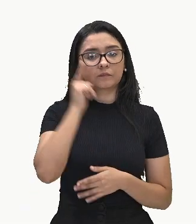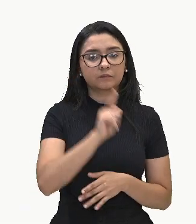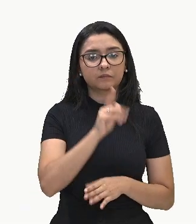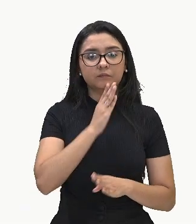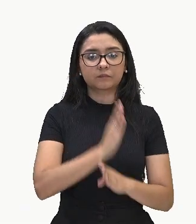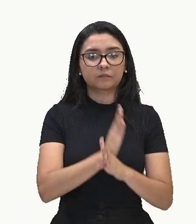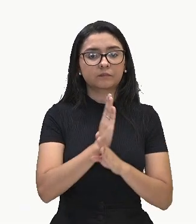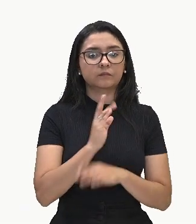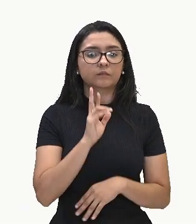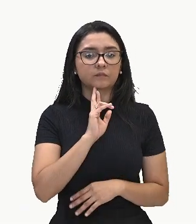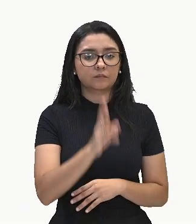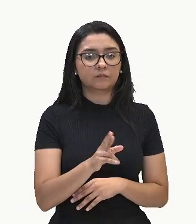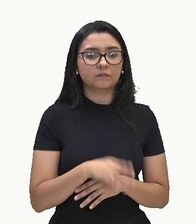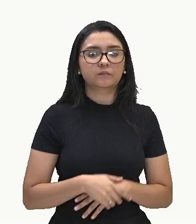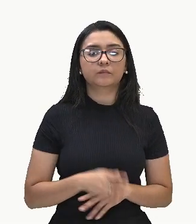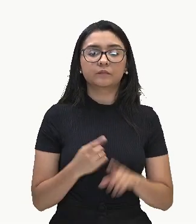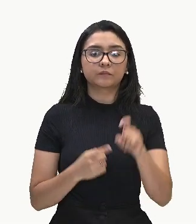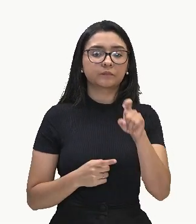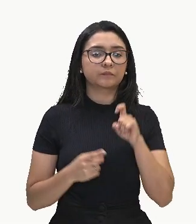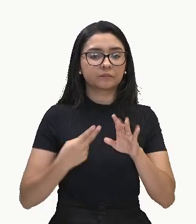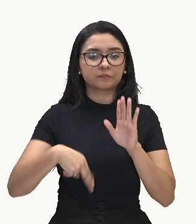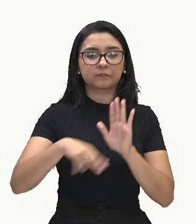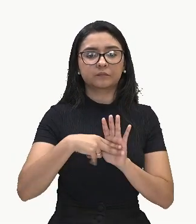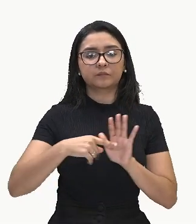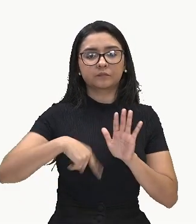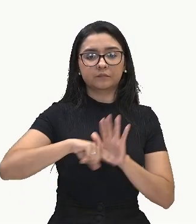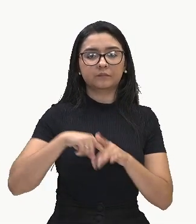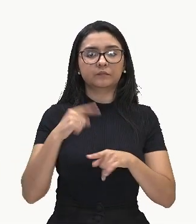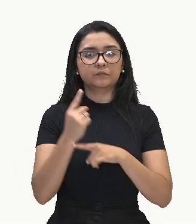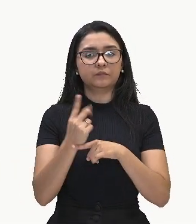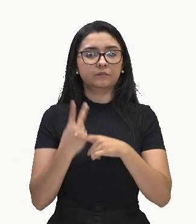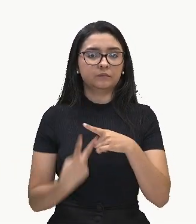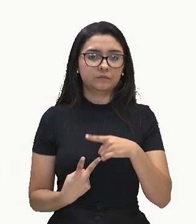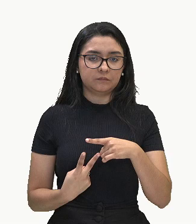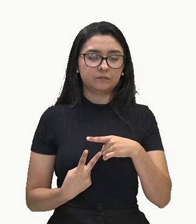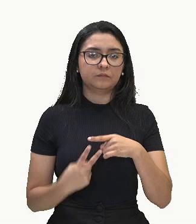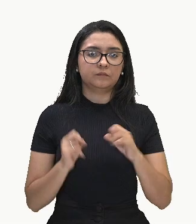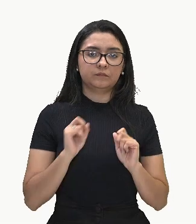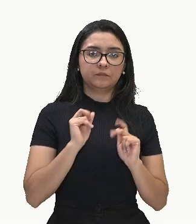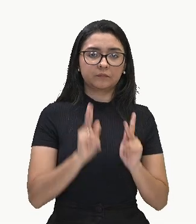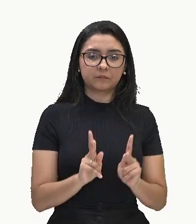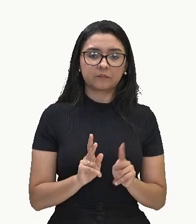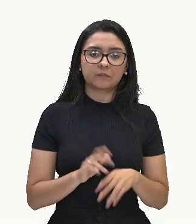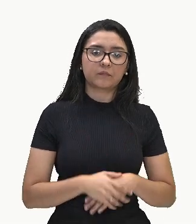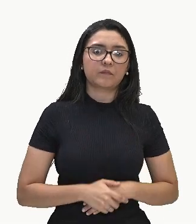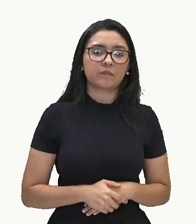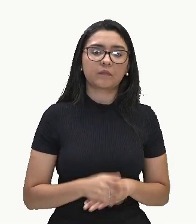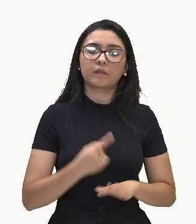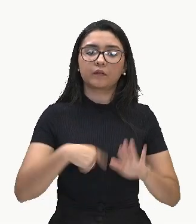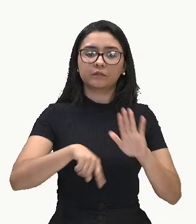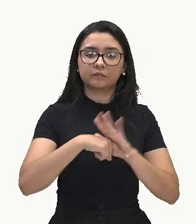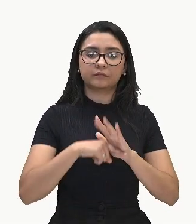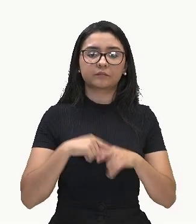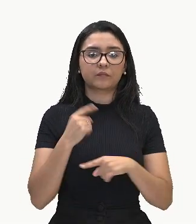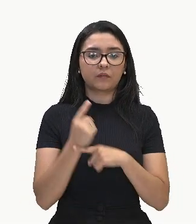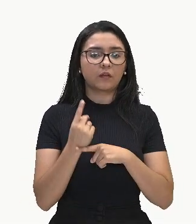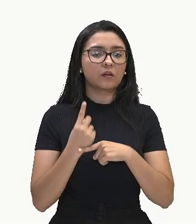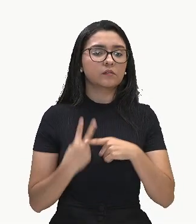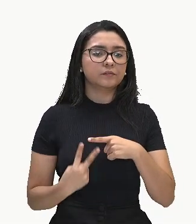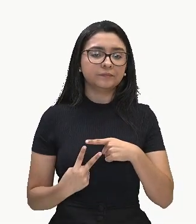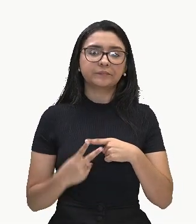X igual a menos meio. Menos meio é exatamente